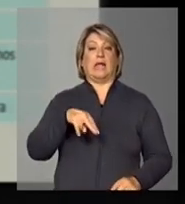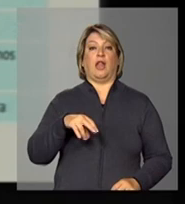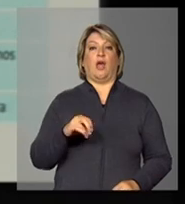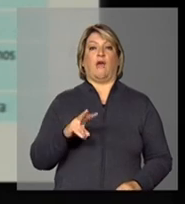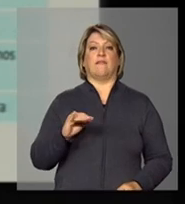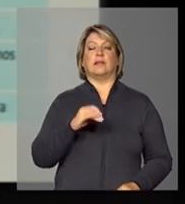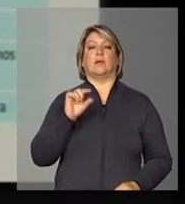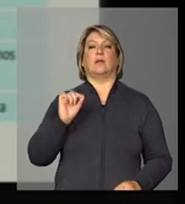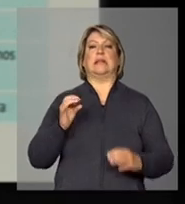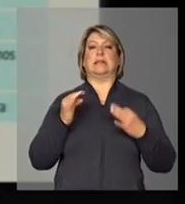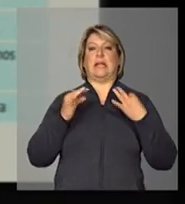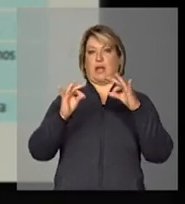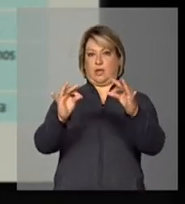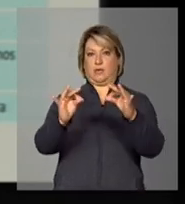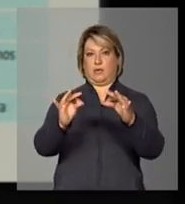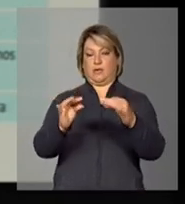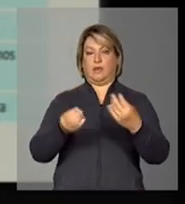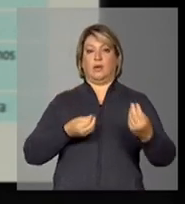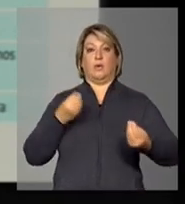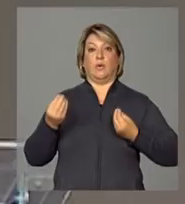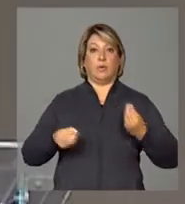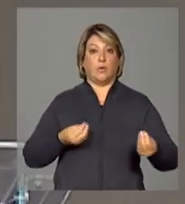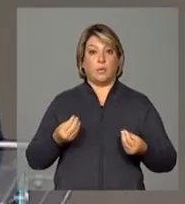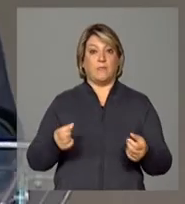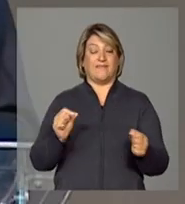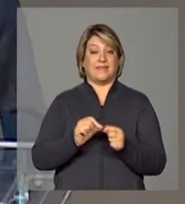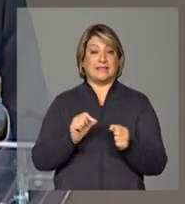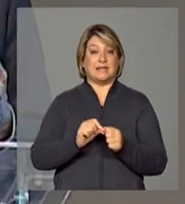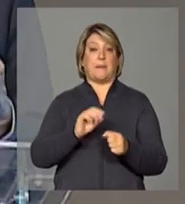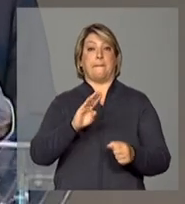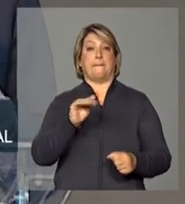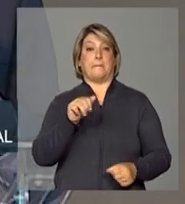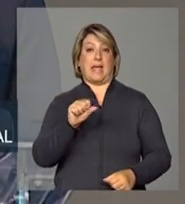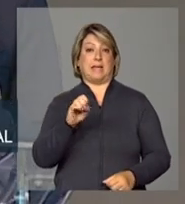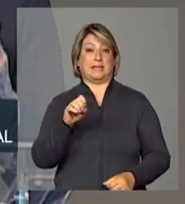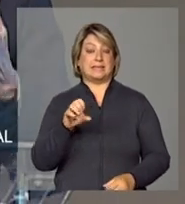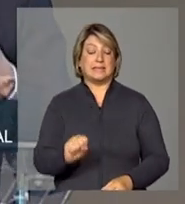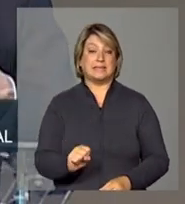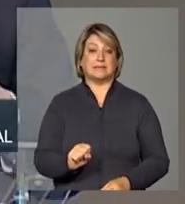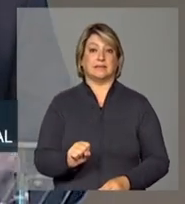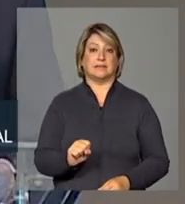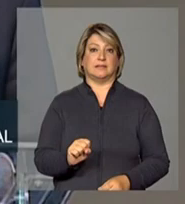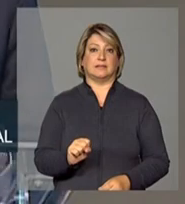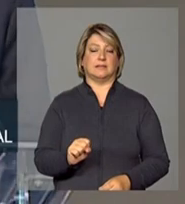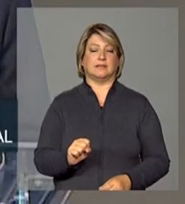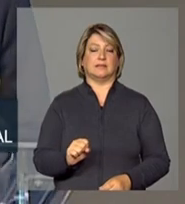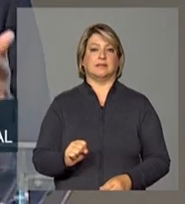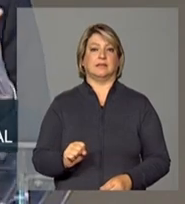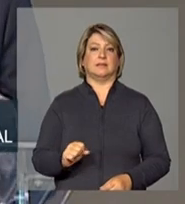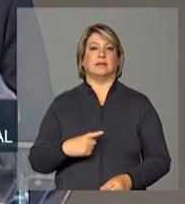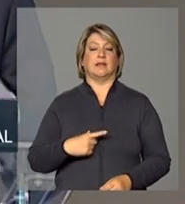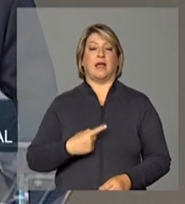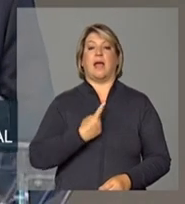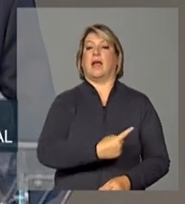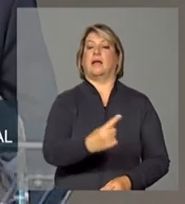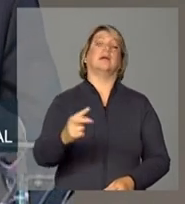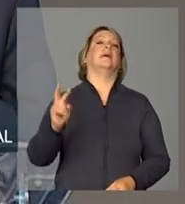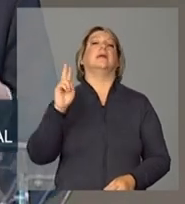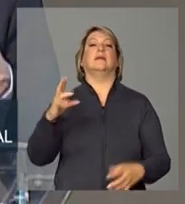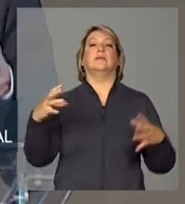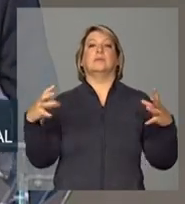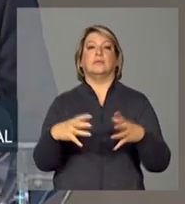tecnológica formação de bases de competência nas regiões menos